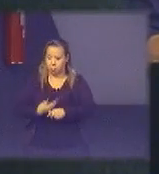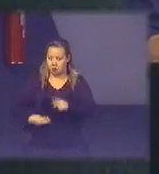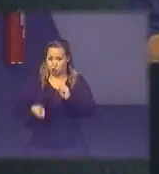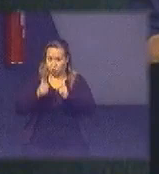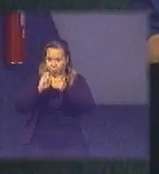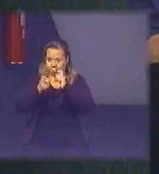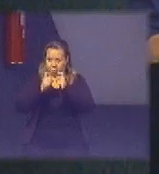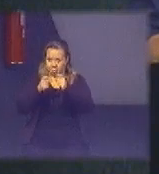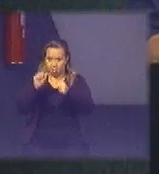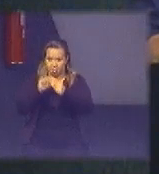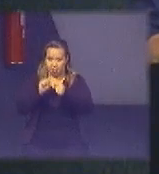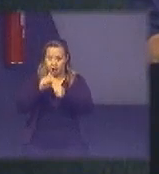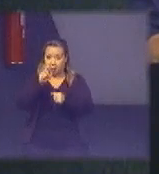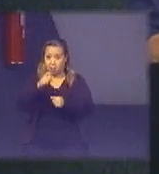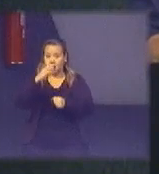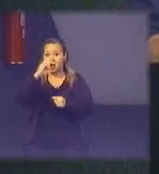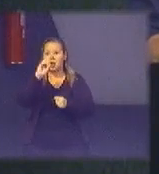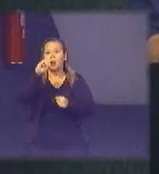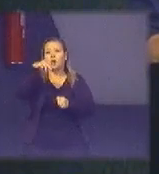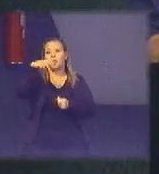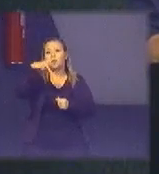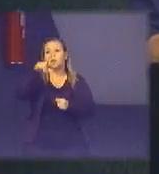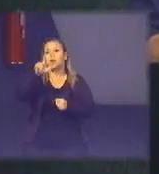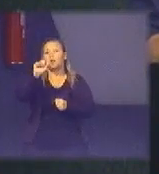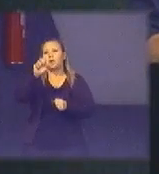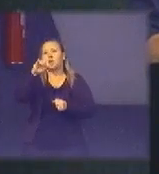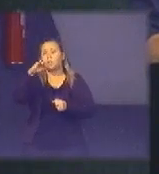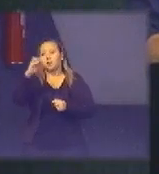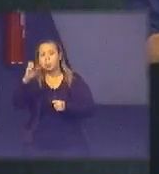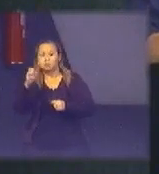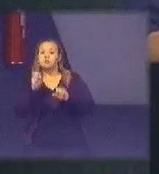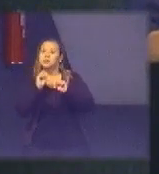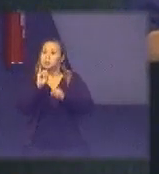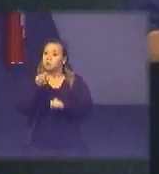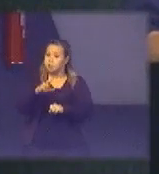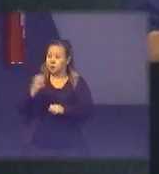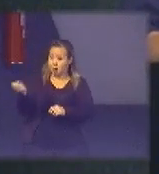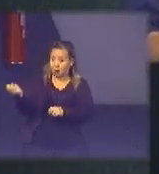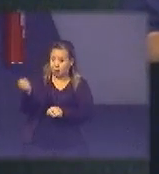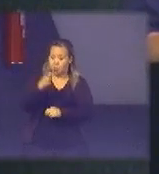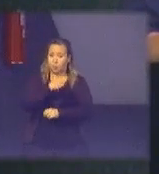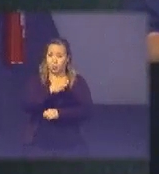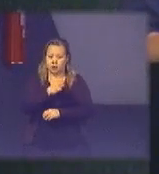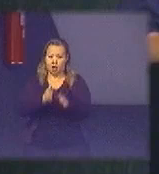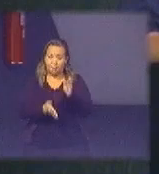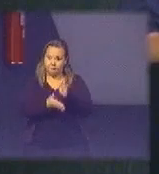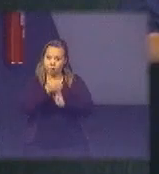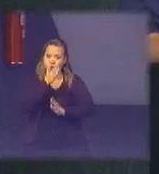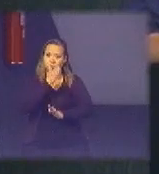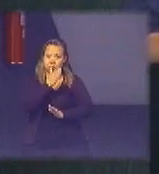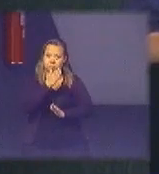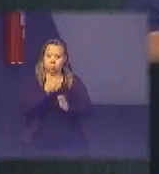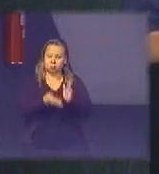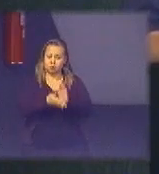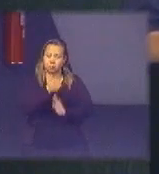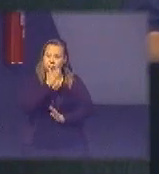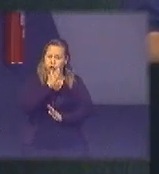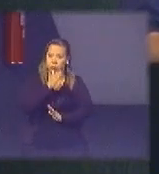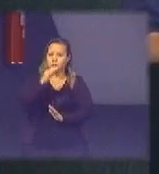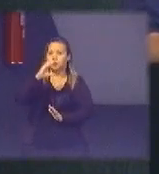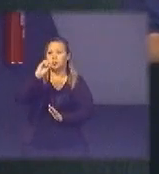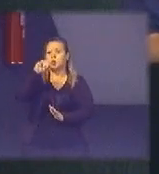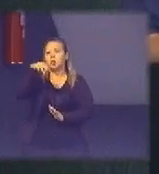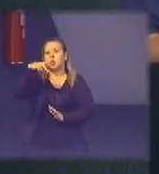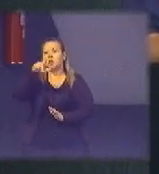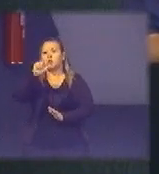você faz é compliance se você quer inovar em algum sentido você está fugindo do compliance a priori e aí depois você tem uma nova